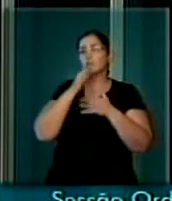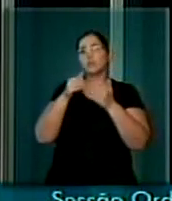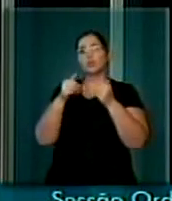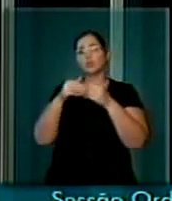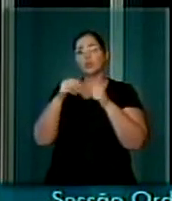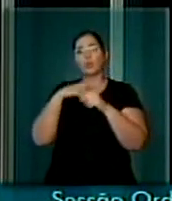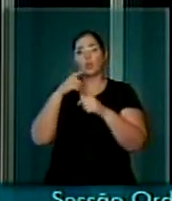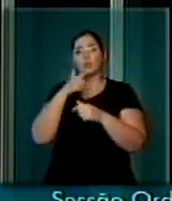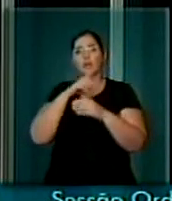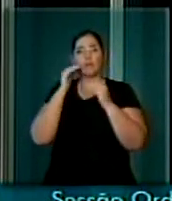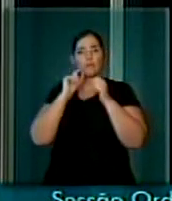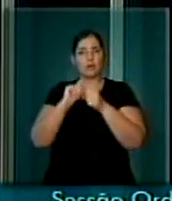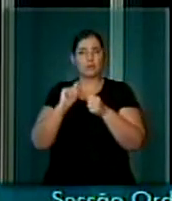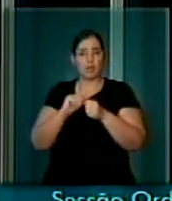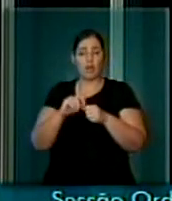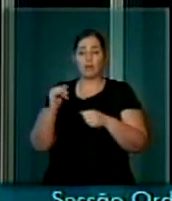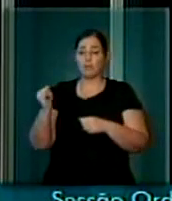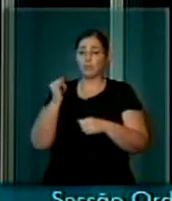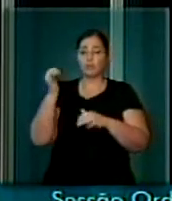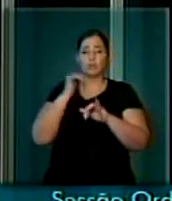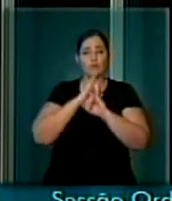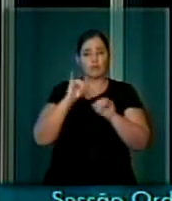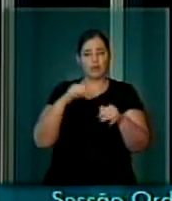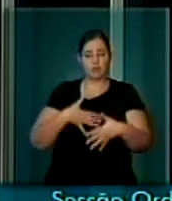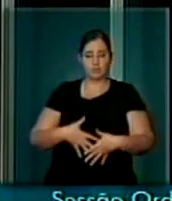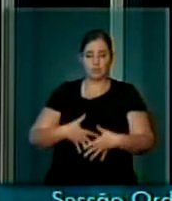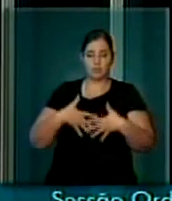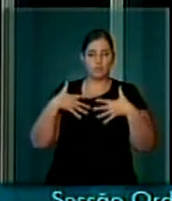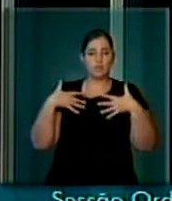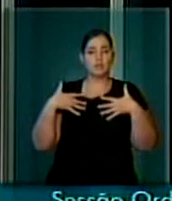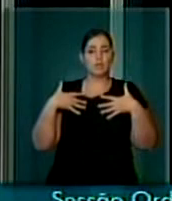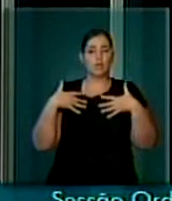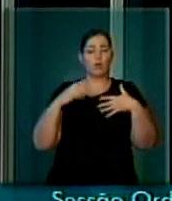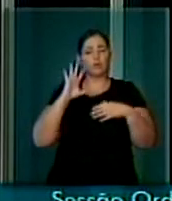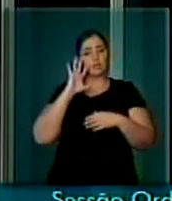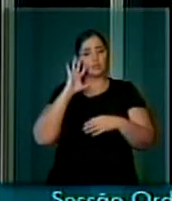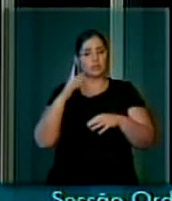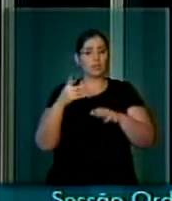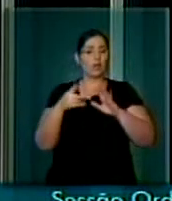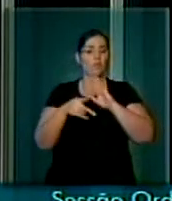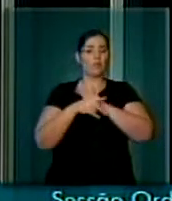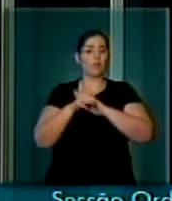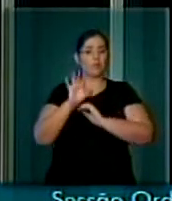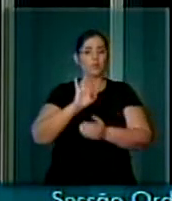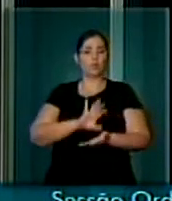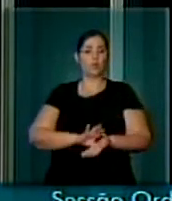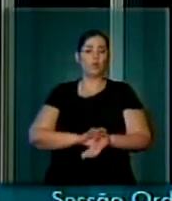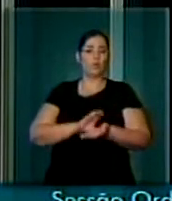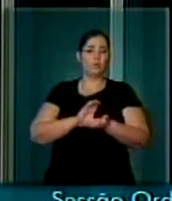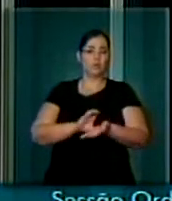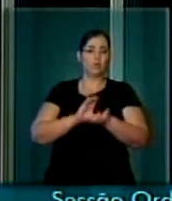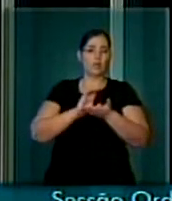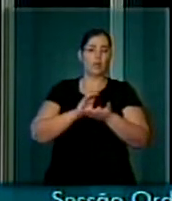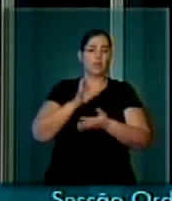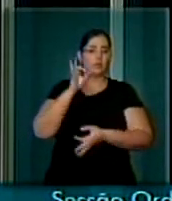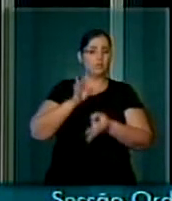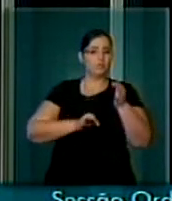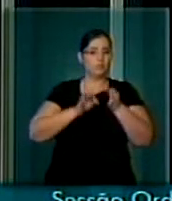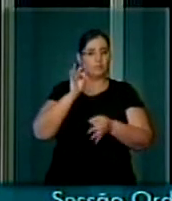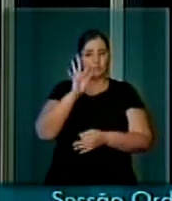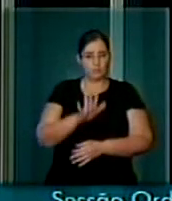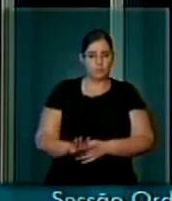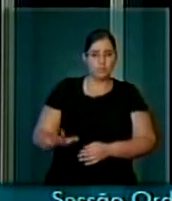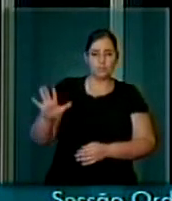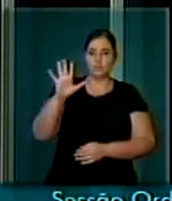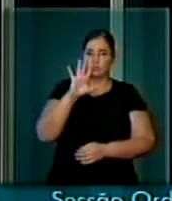Quero, portanto, aqui registrar muita satisfação à decisão do Conselho da Justiça Federal